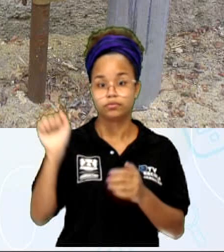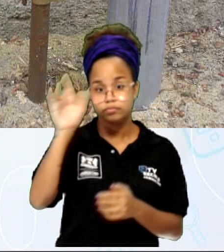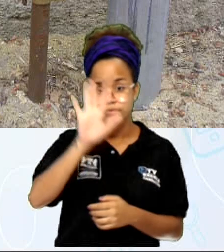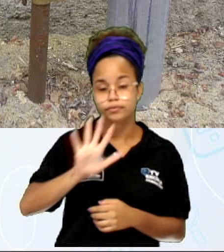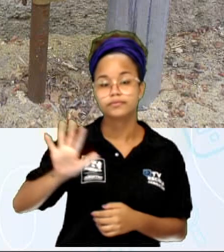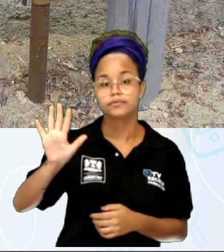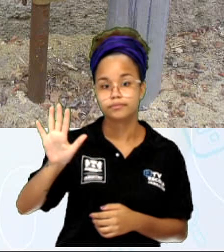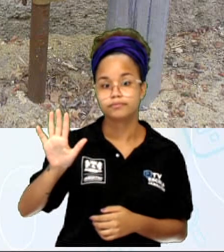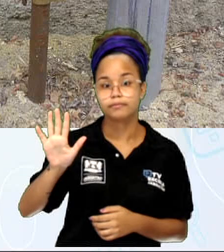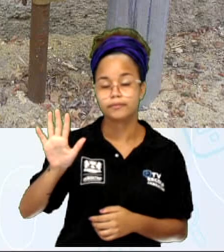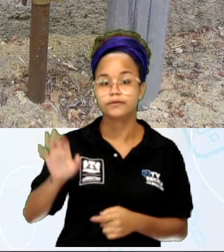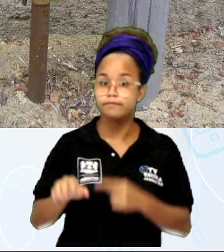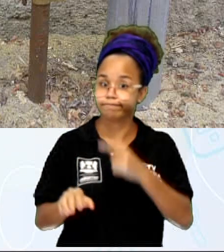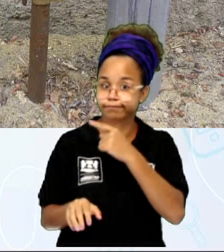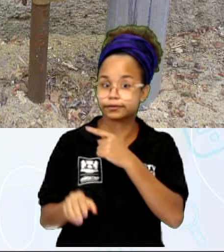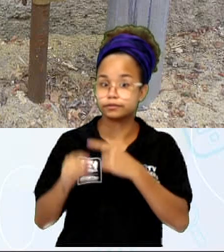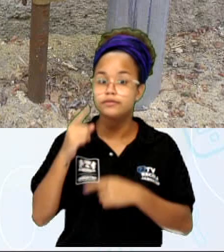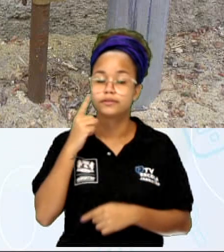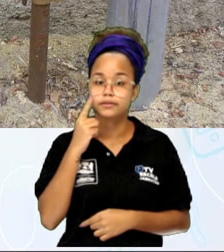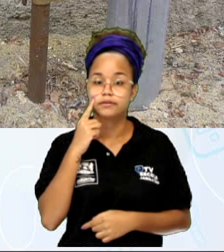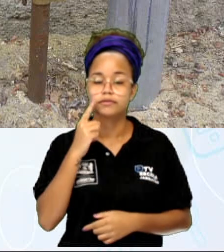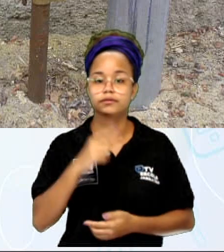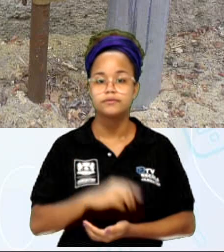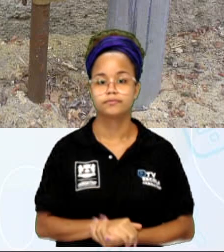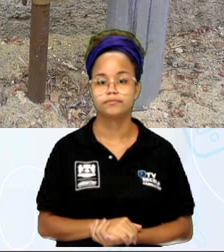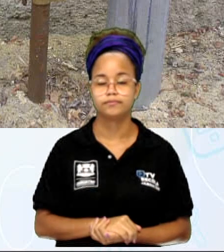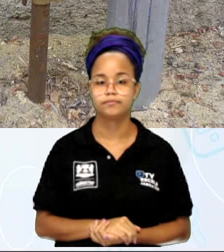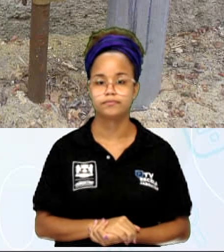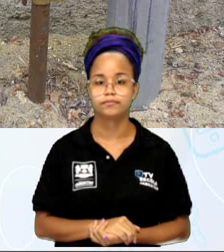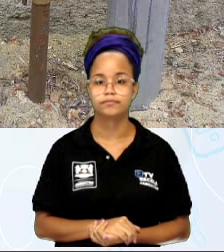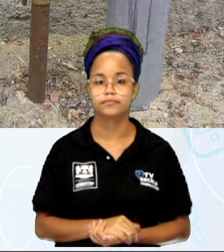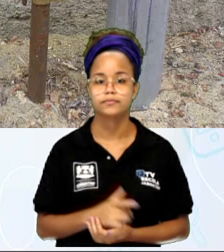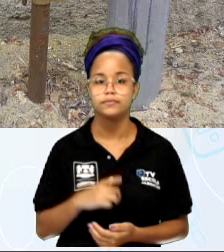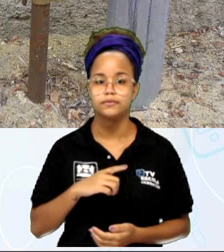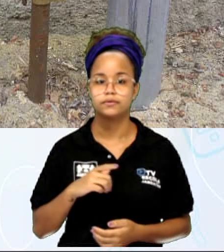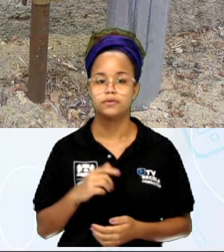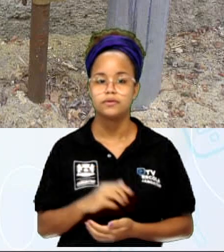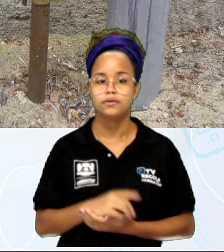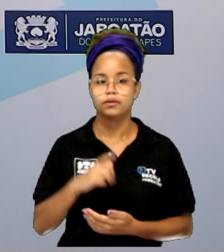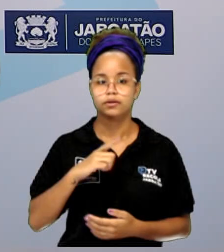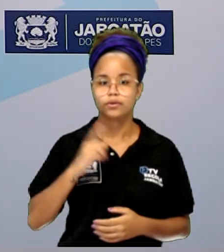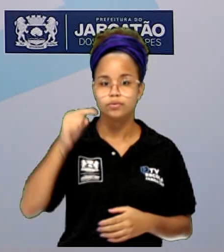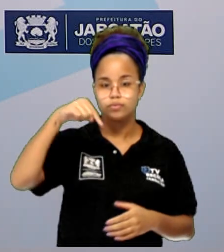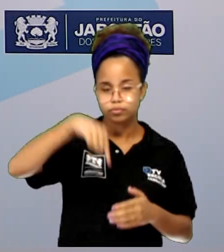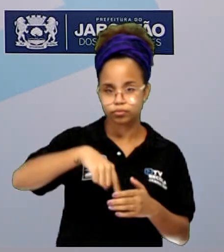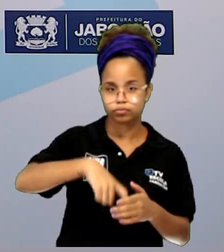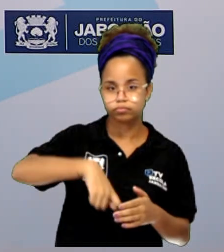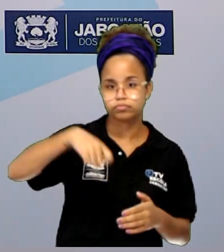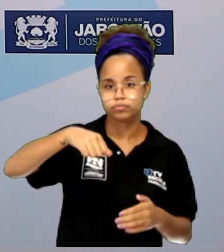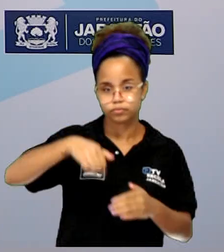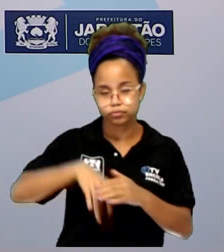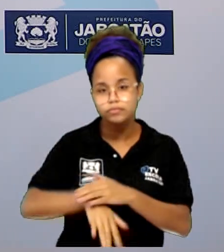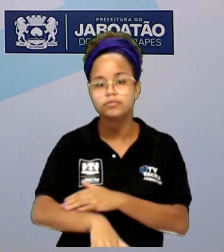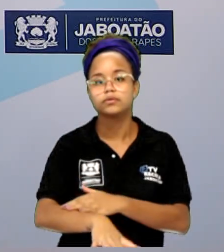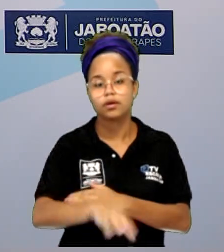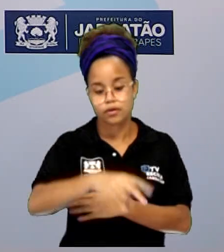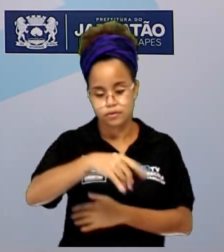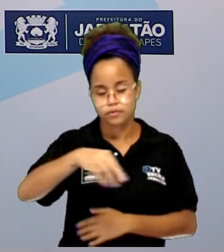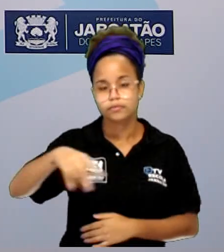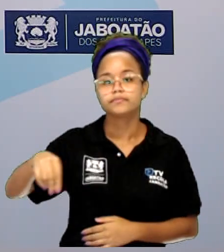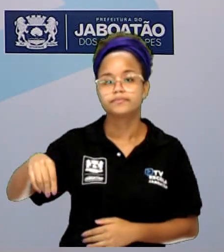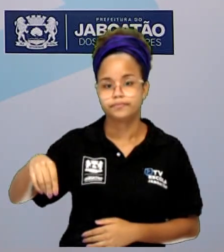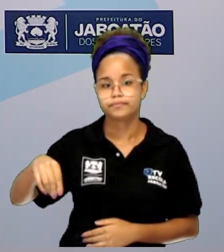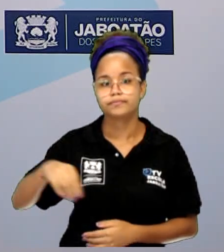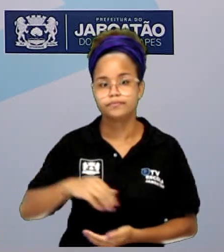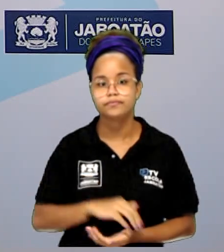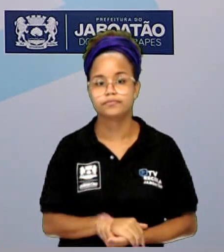esse vergalhão que está enterrado na areia, né? Esse